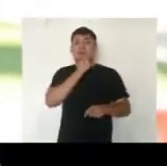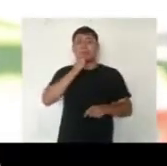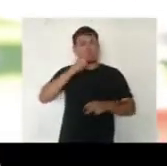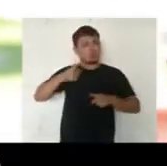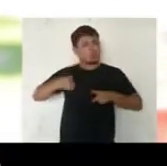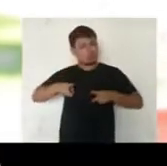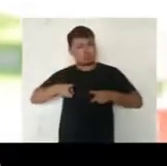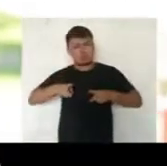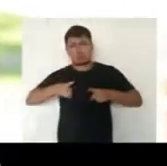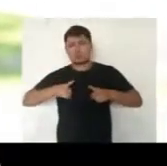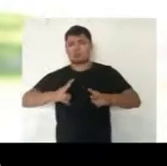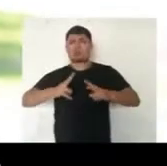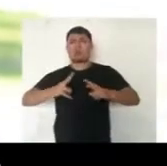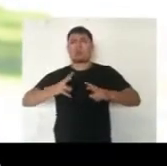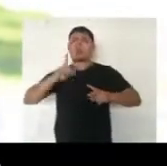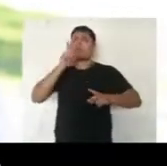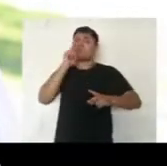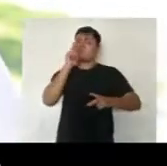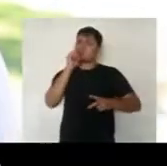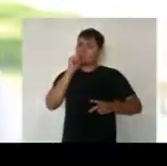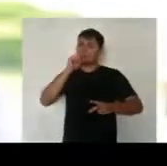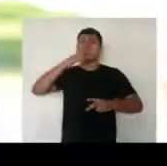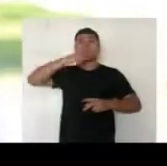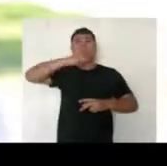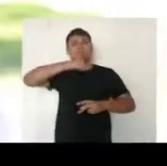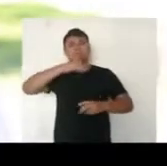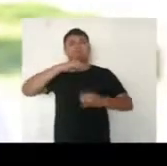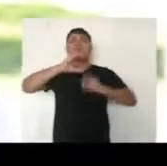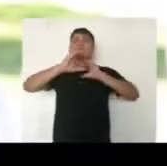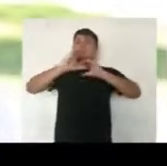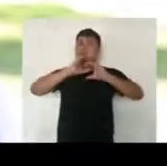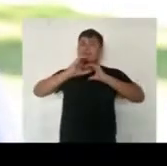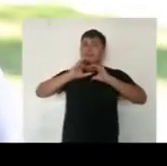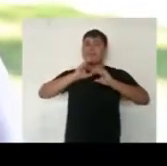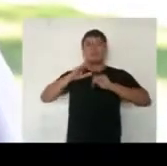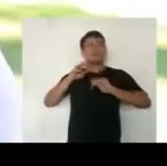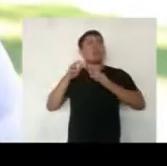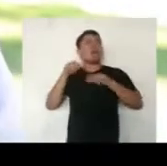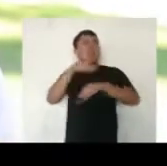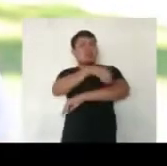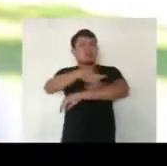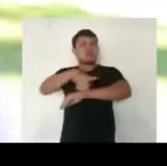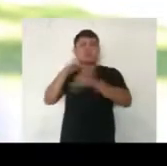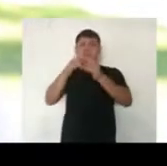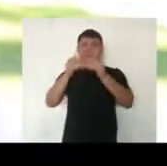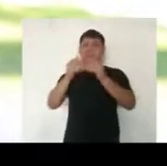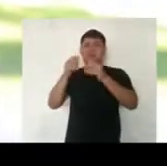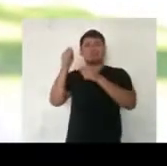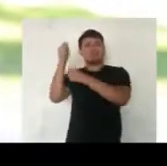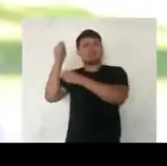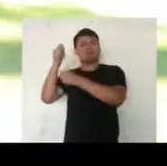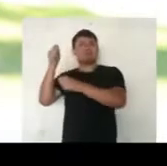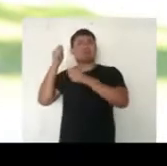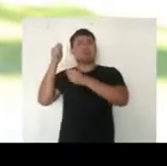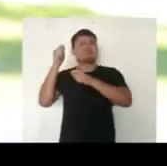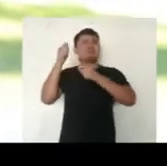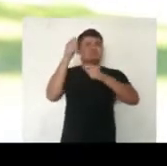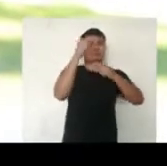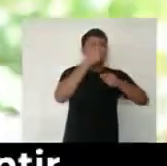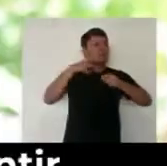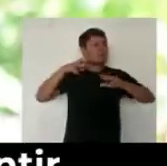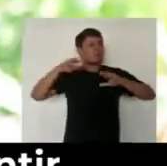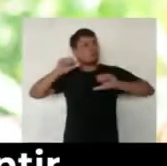sem água, sem luz e sem comunicação, foi às ruas e mostrou que tem a força para mudar qualquer